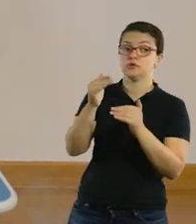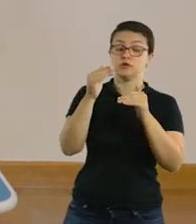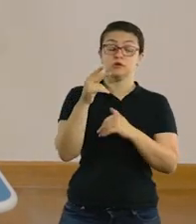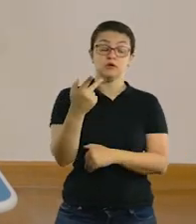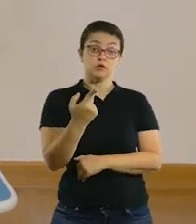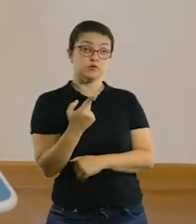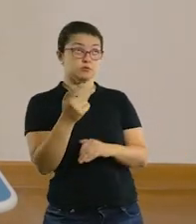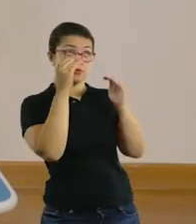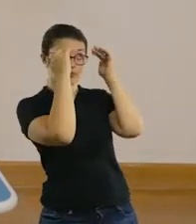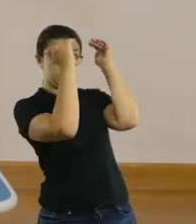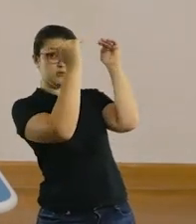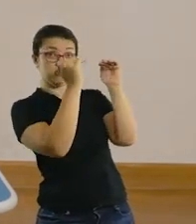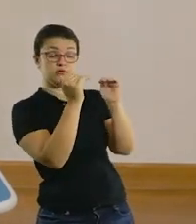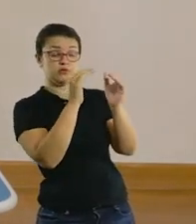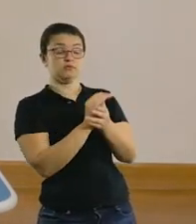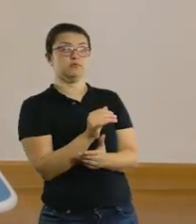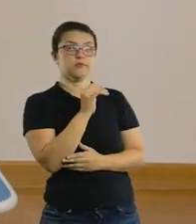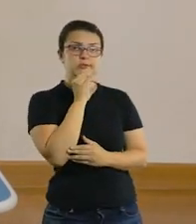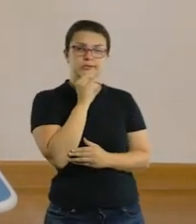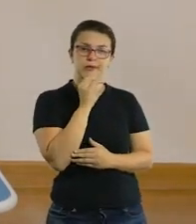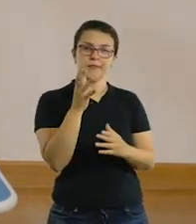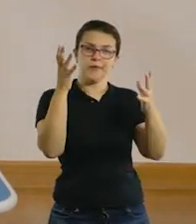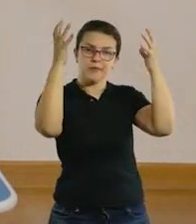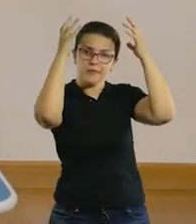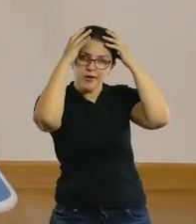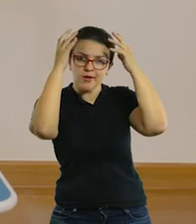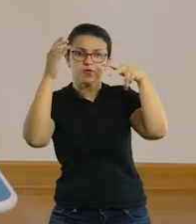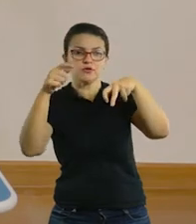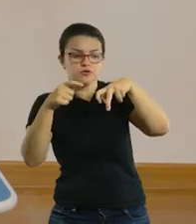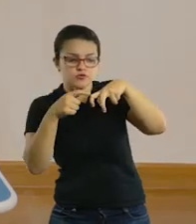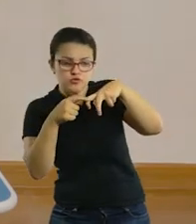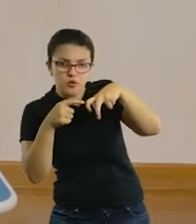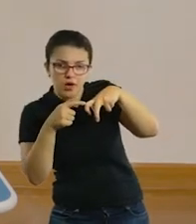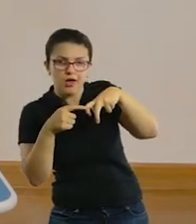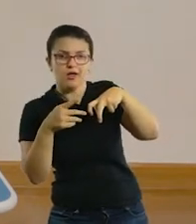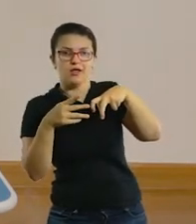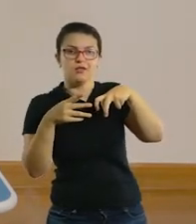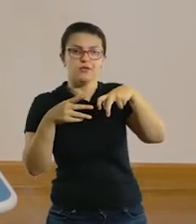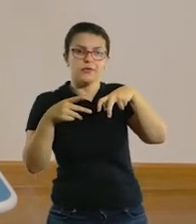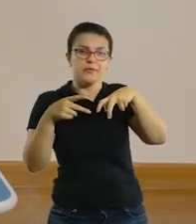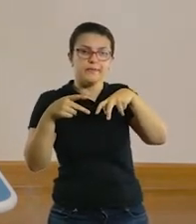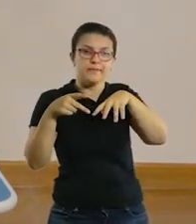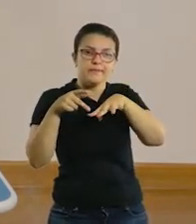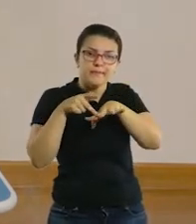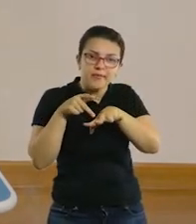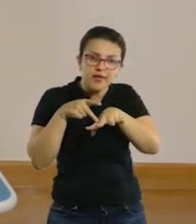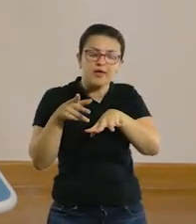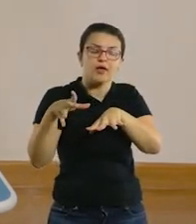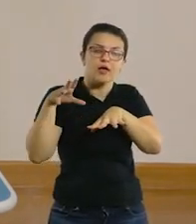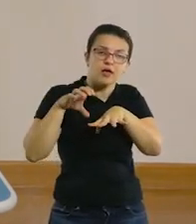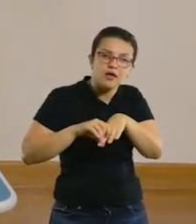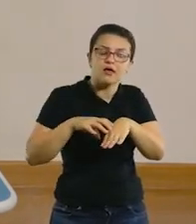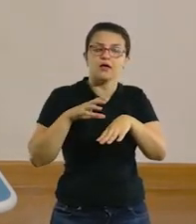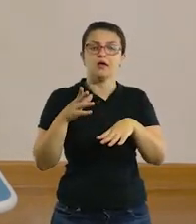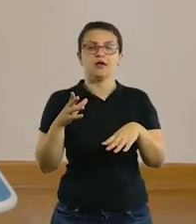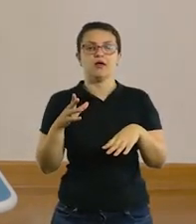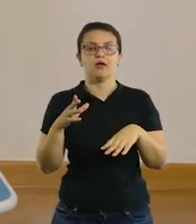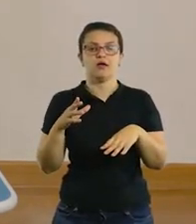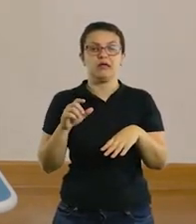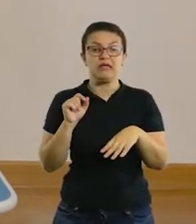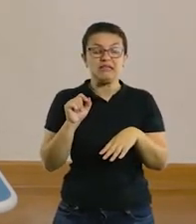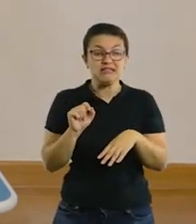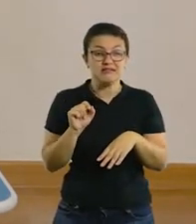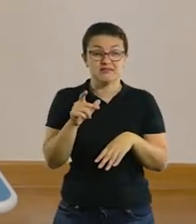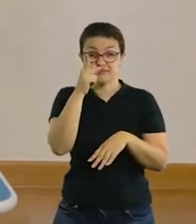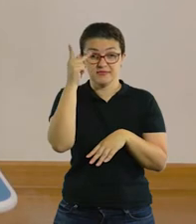têm que seguir. Então as duas pessoas têm que colocar a mão na cabeça, colocar a mão no joelho, colocar a mão nos pés. E de uma maneira surpreendente, você fala o objeto.